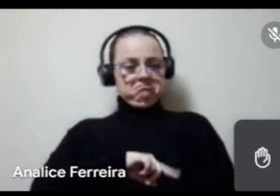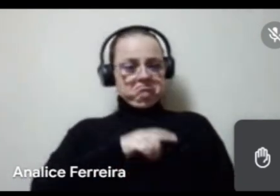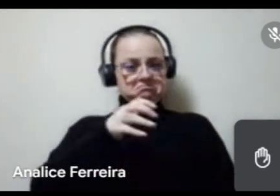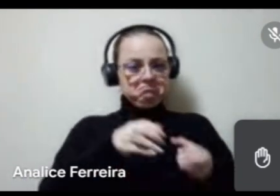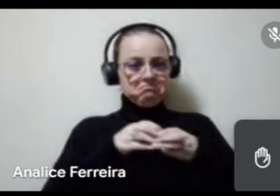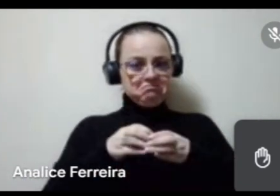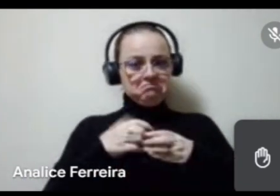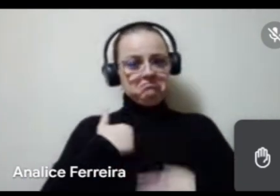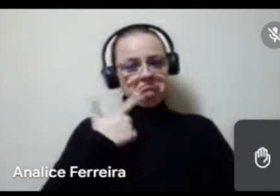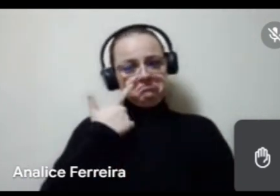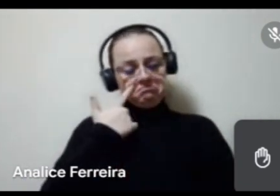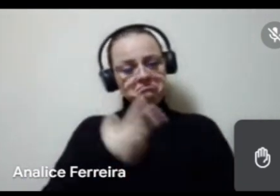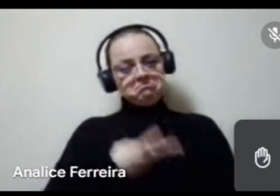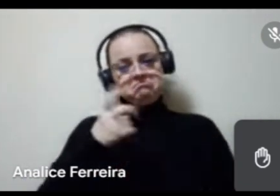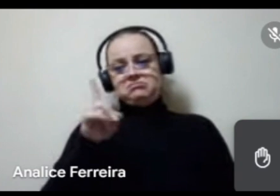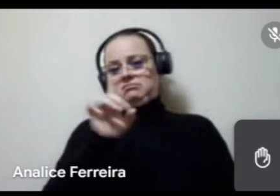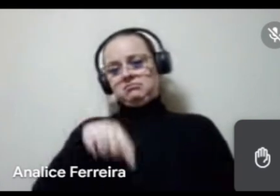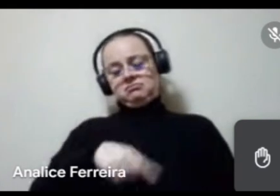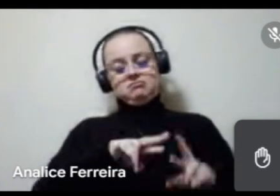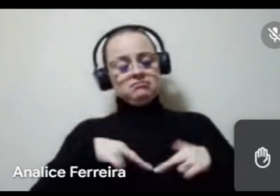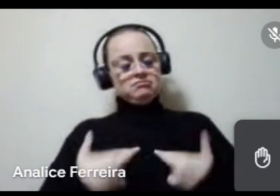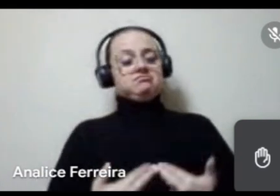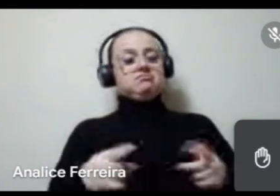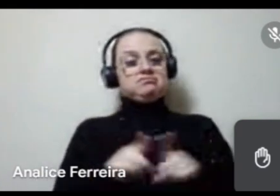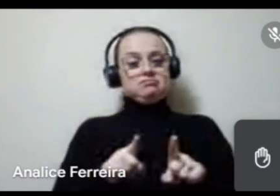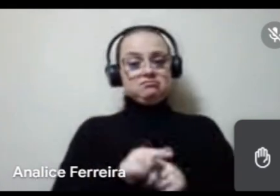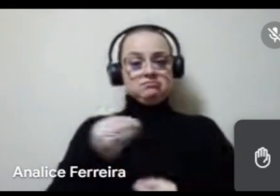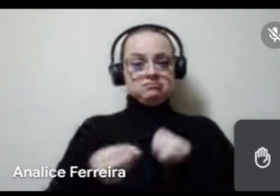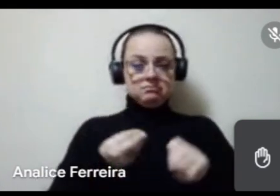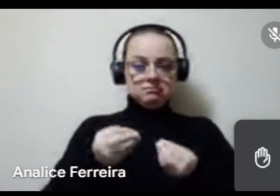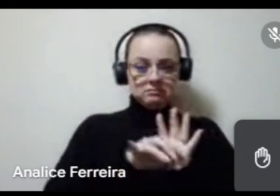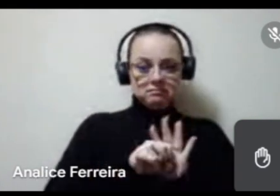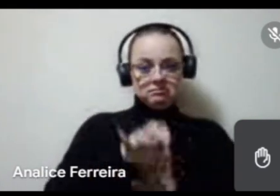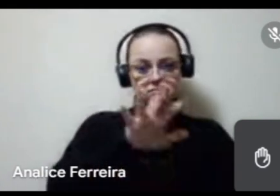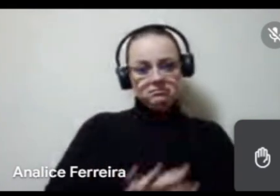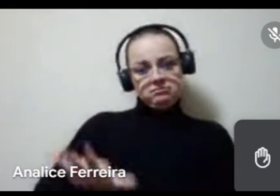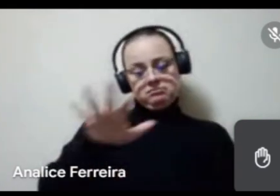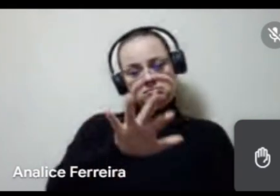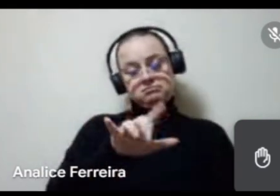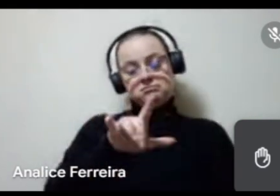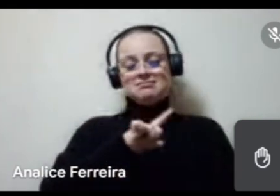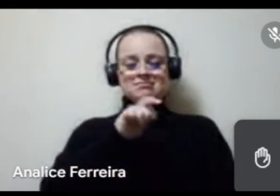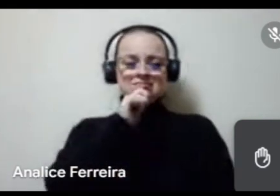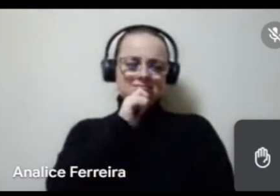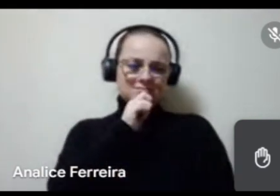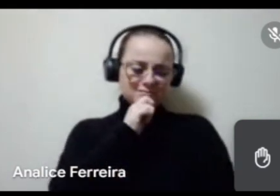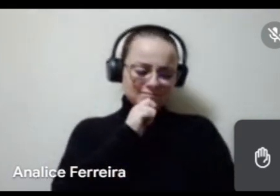vejo que não só aqui na reunião, mas como nos editais, de um modo geral, há ainda pouca